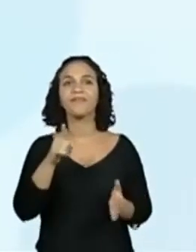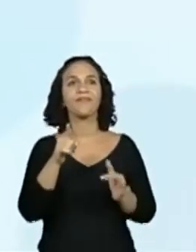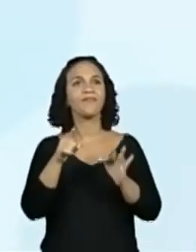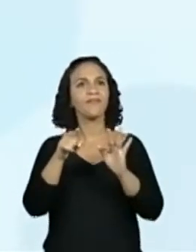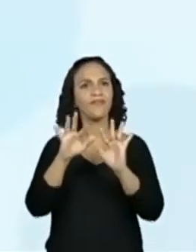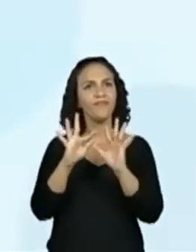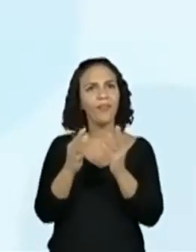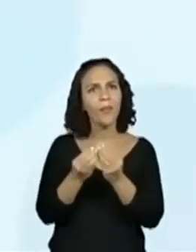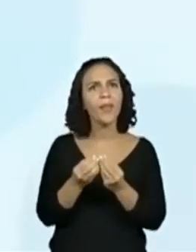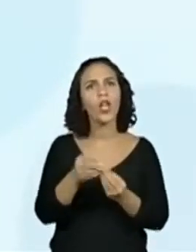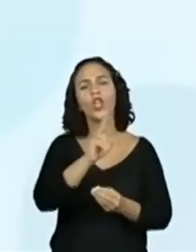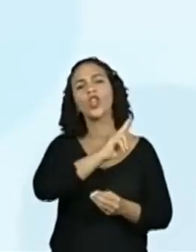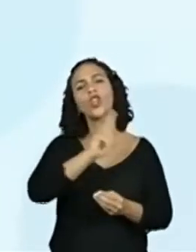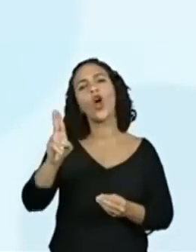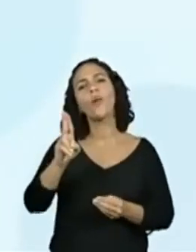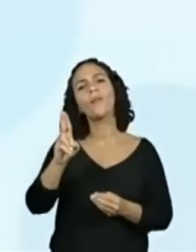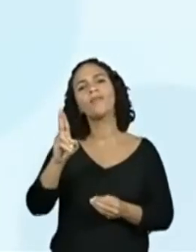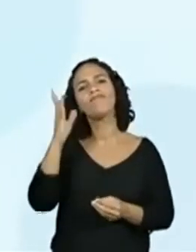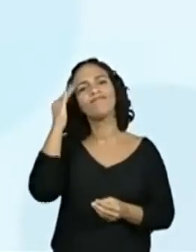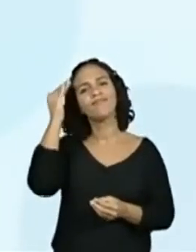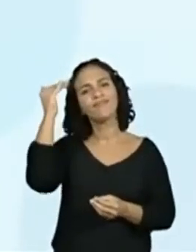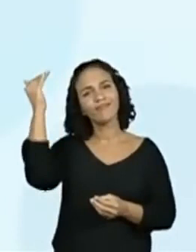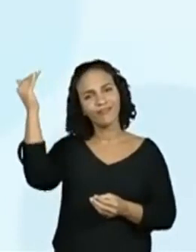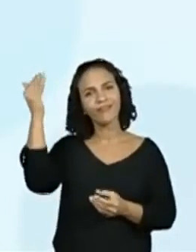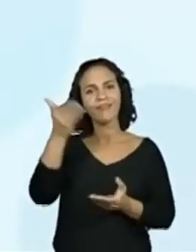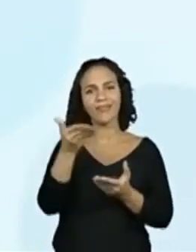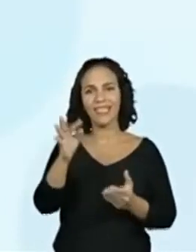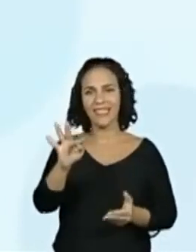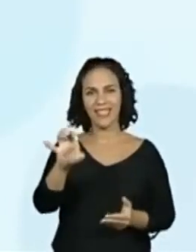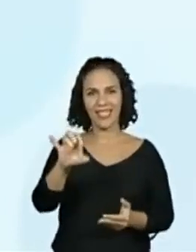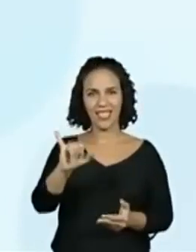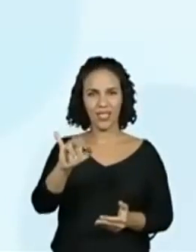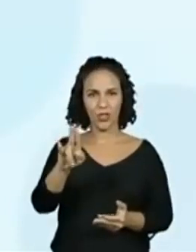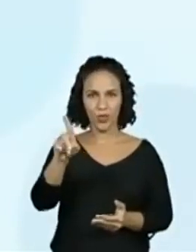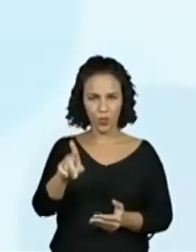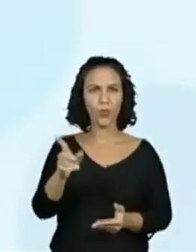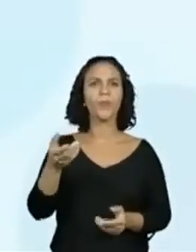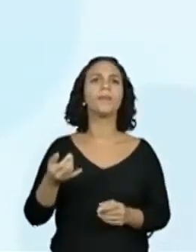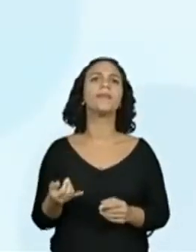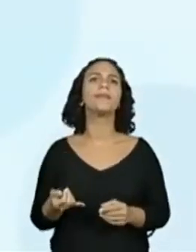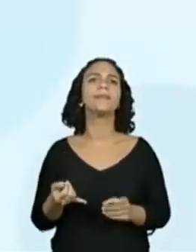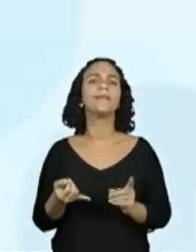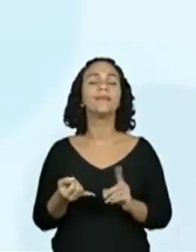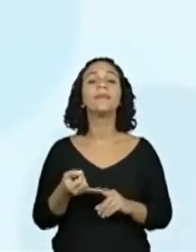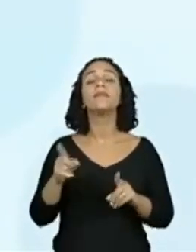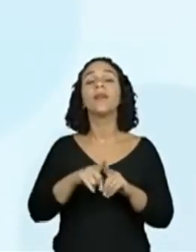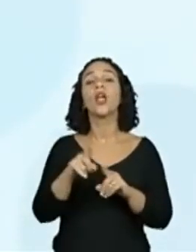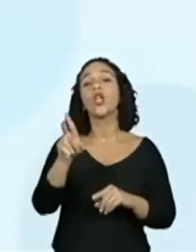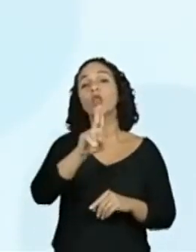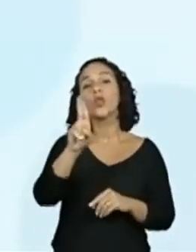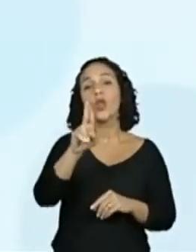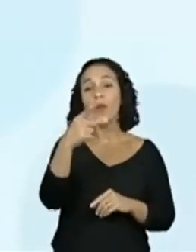O nome popular. O nome popular dele é o mesmo, né? Tem o... O que a gente tem? O nome científico.